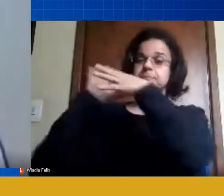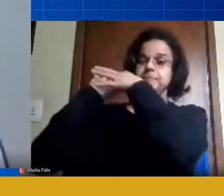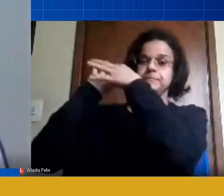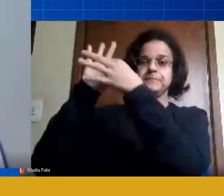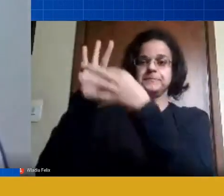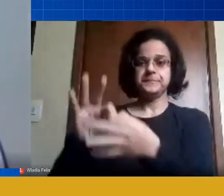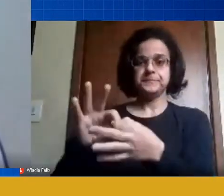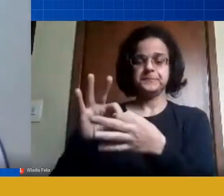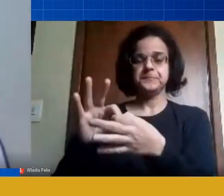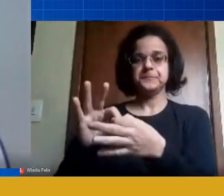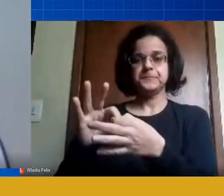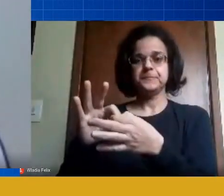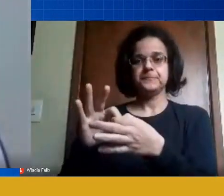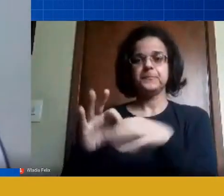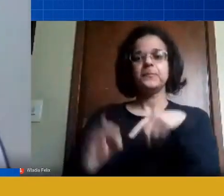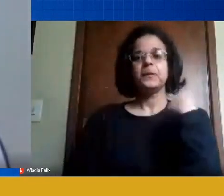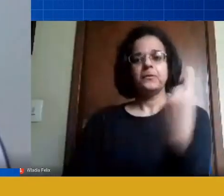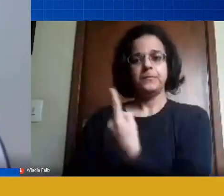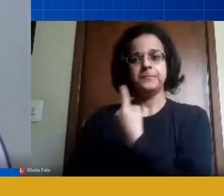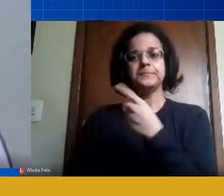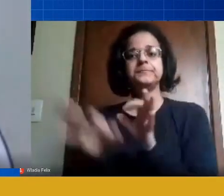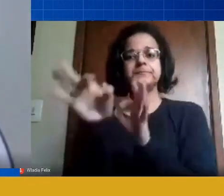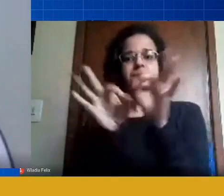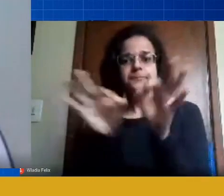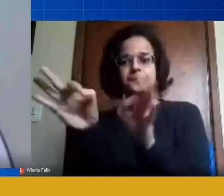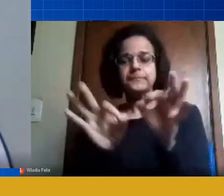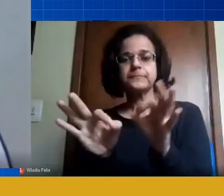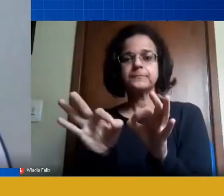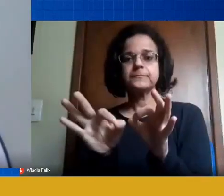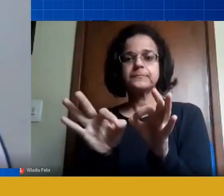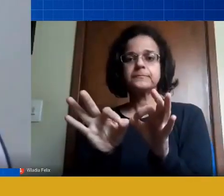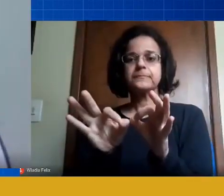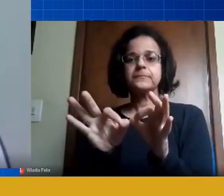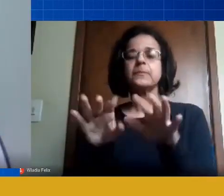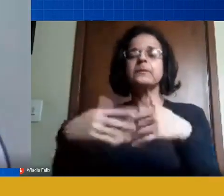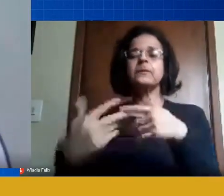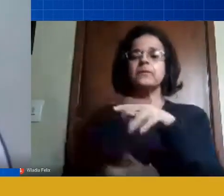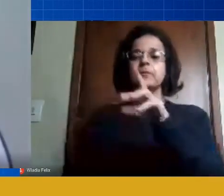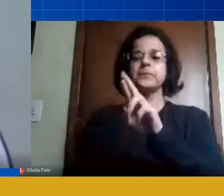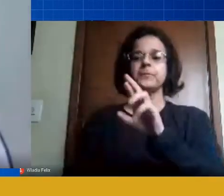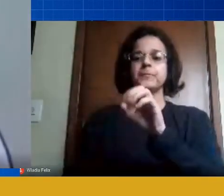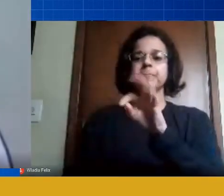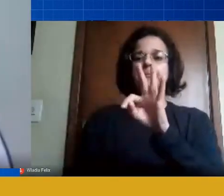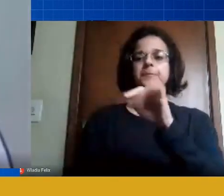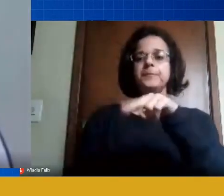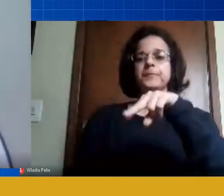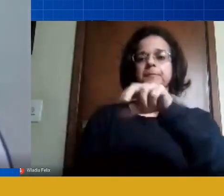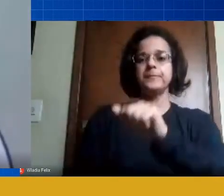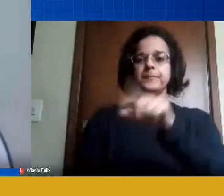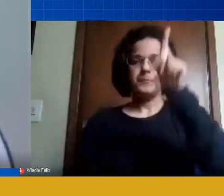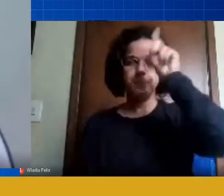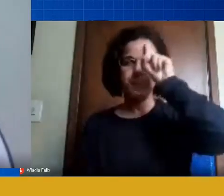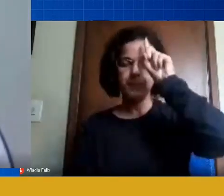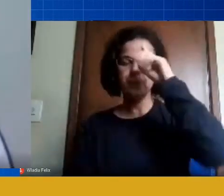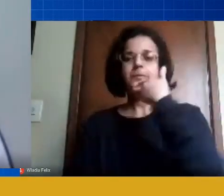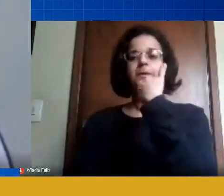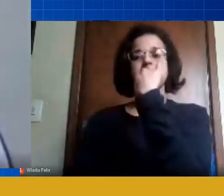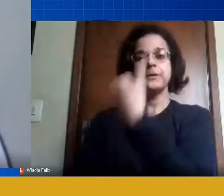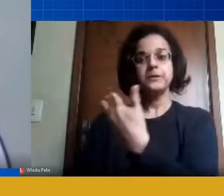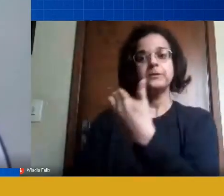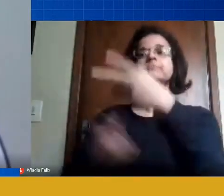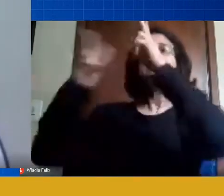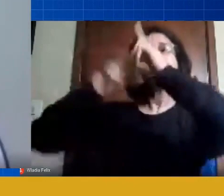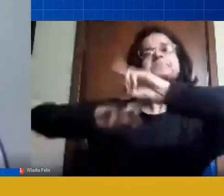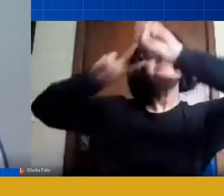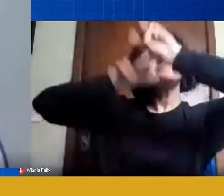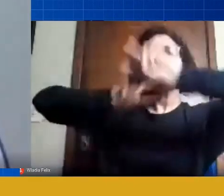nós organizamos de forma a rotina da criança a gente pede muito para explorar os